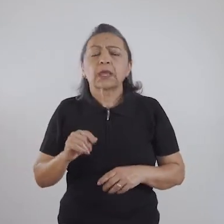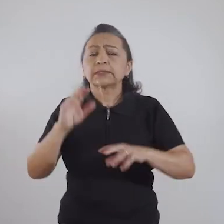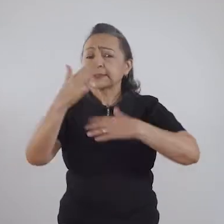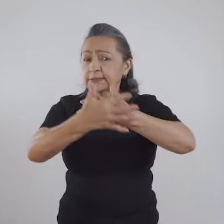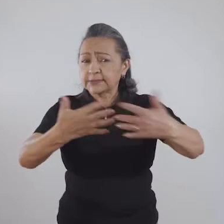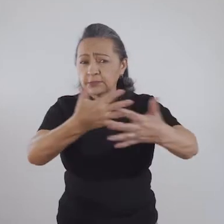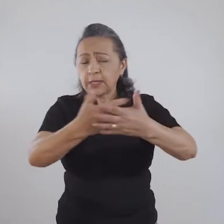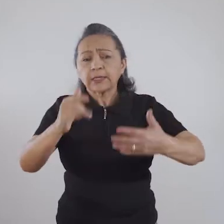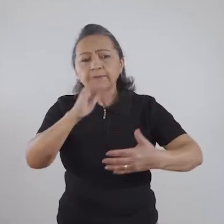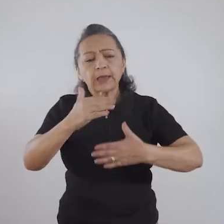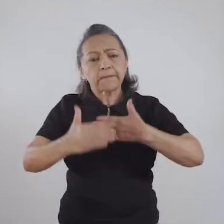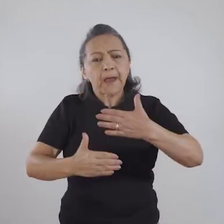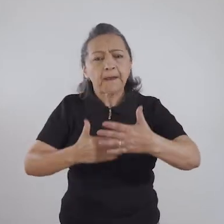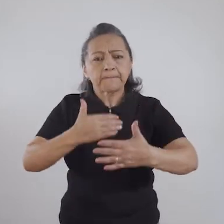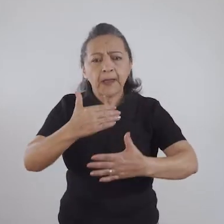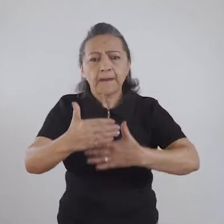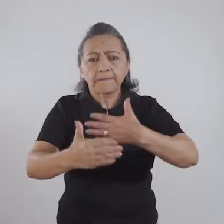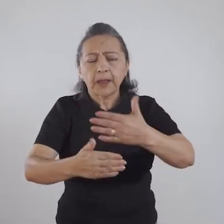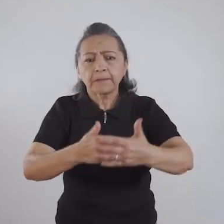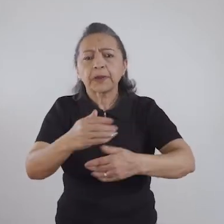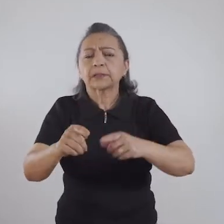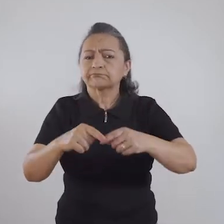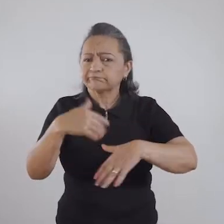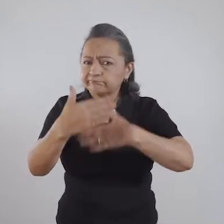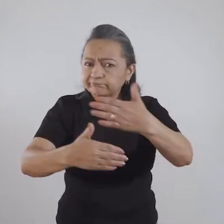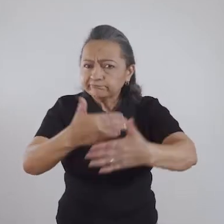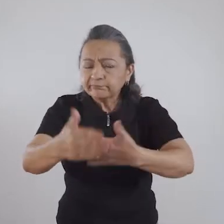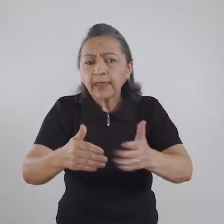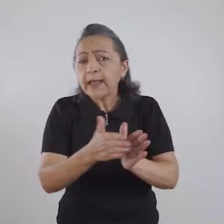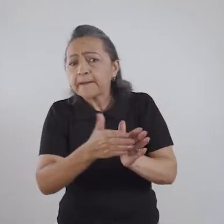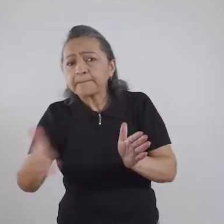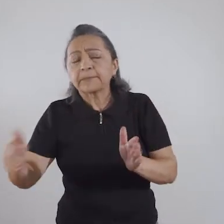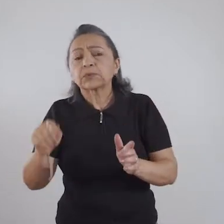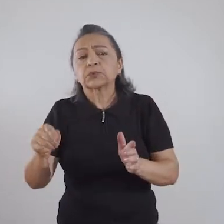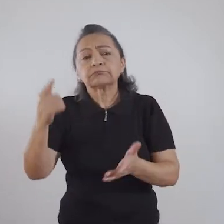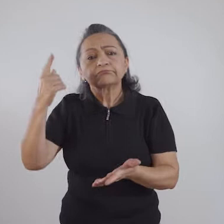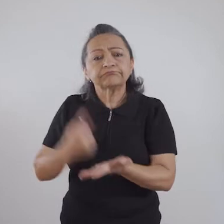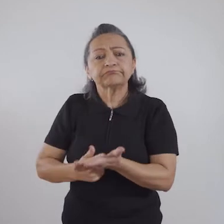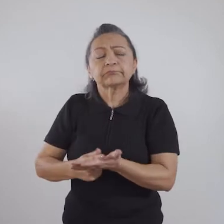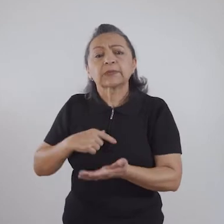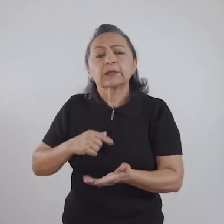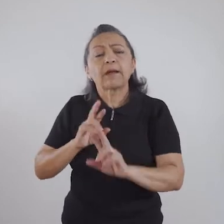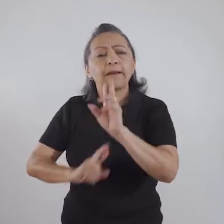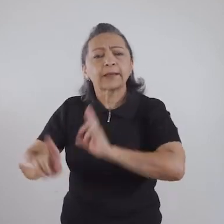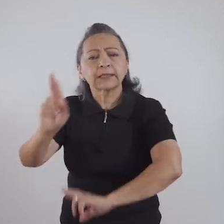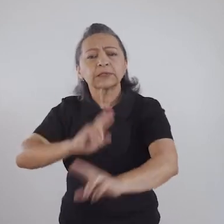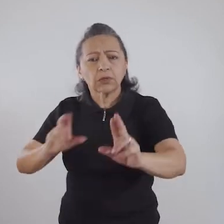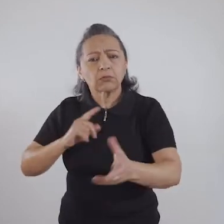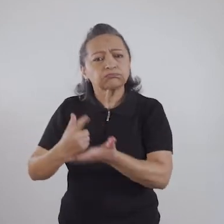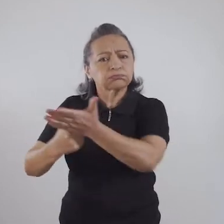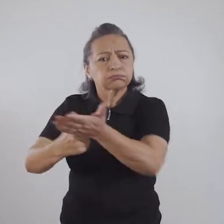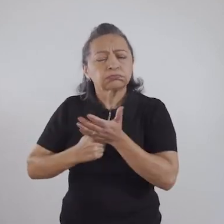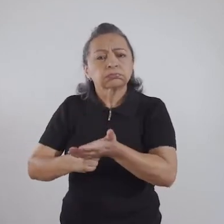vai se construindo e sendo construída a partir do estabelecimento que eu faço de uma relação de